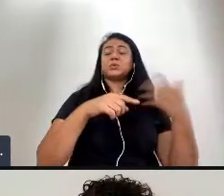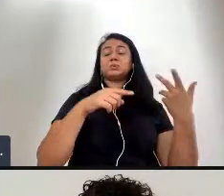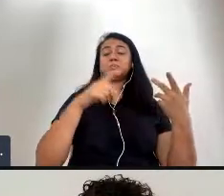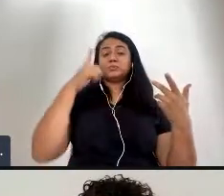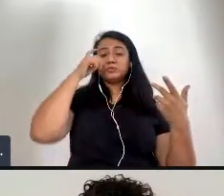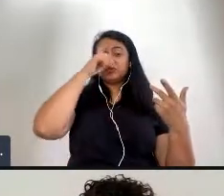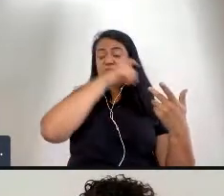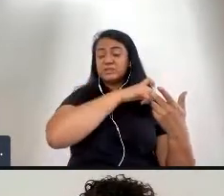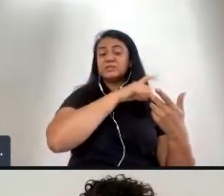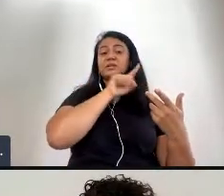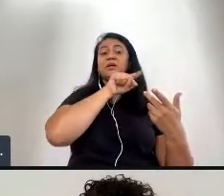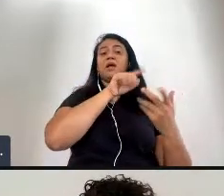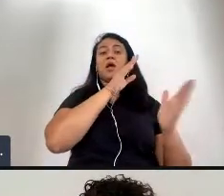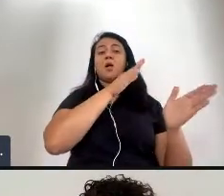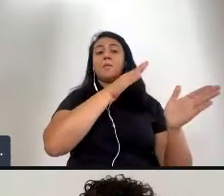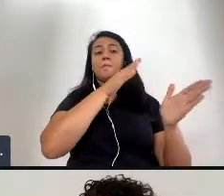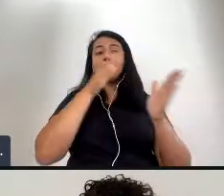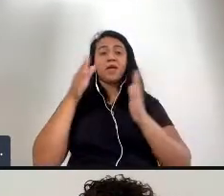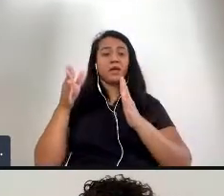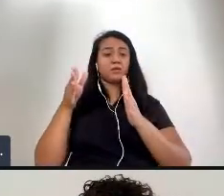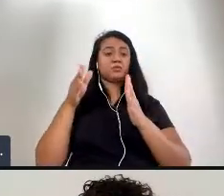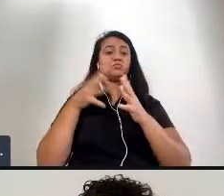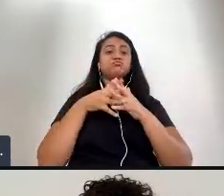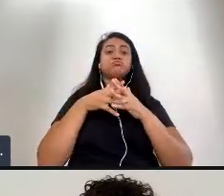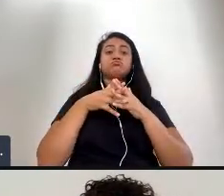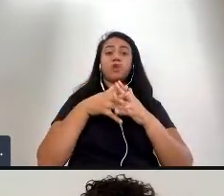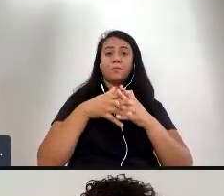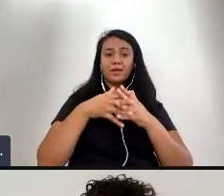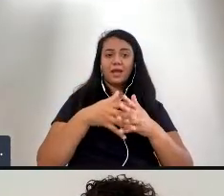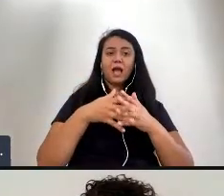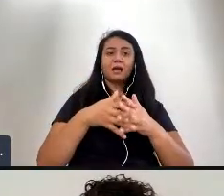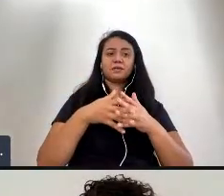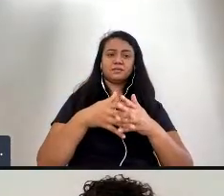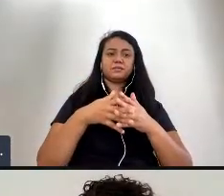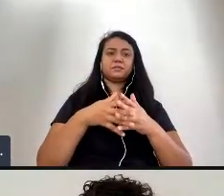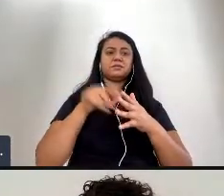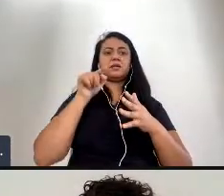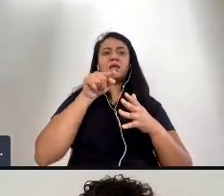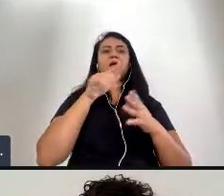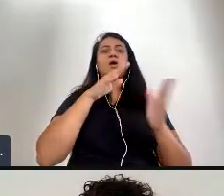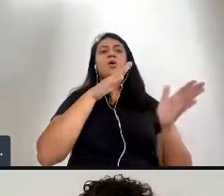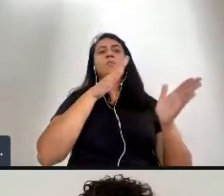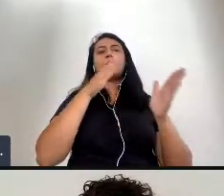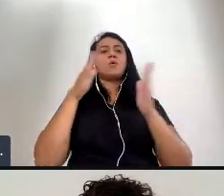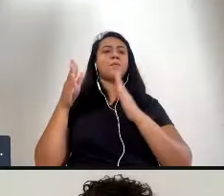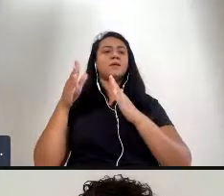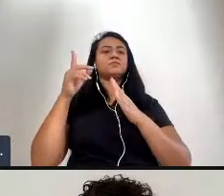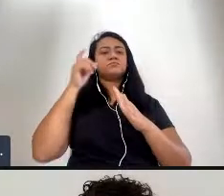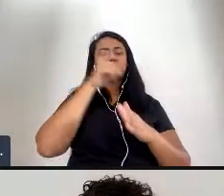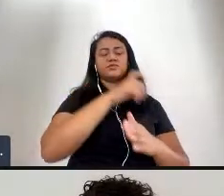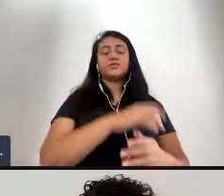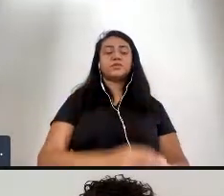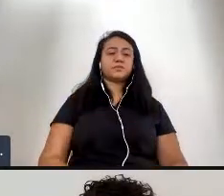bastante complicado um momento cabuloso digamos assim